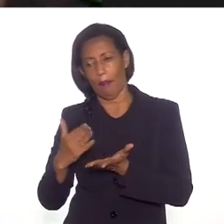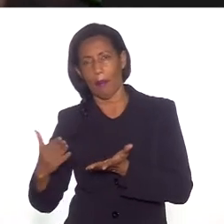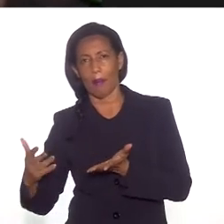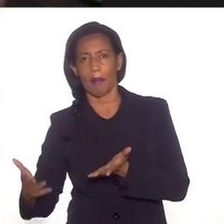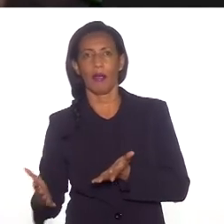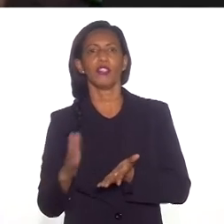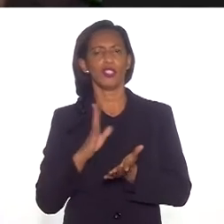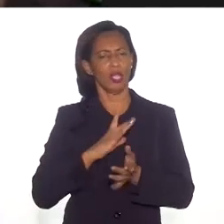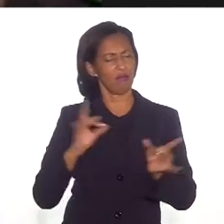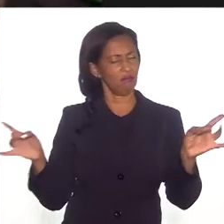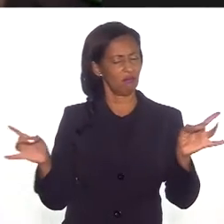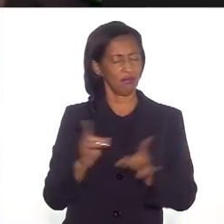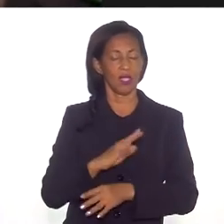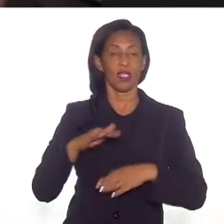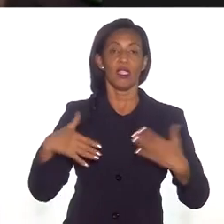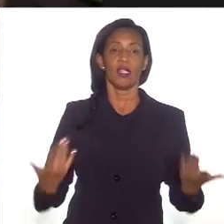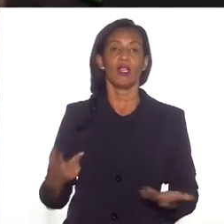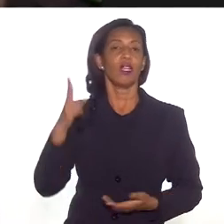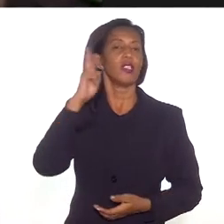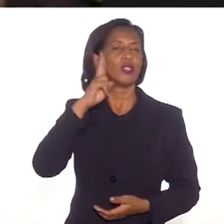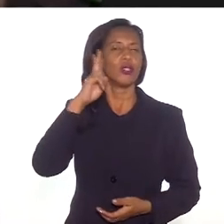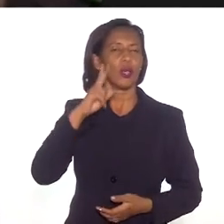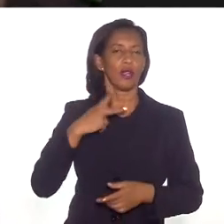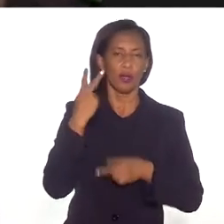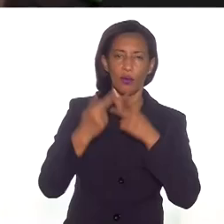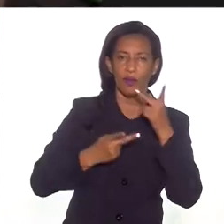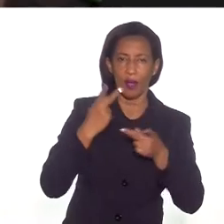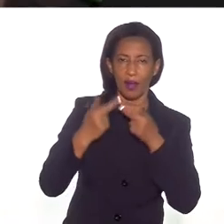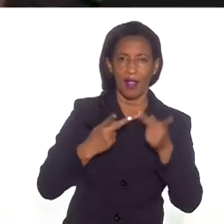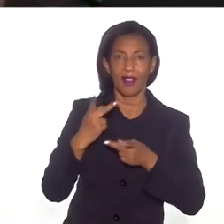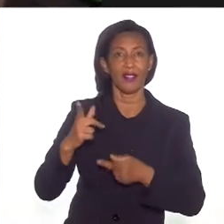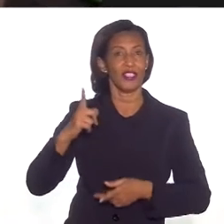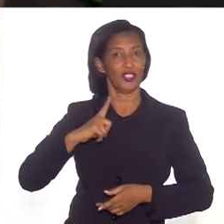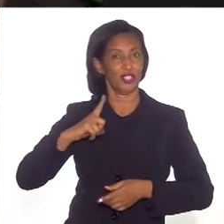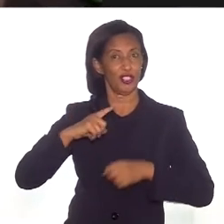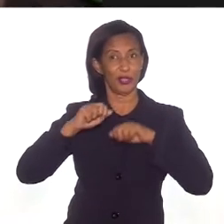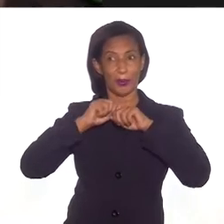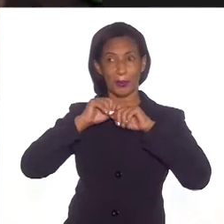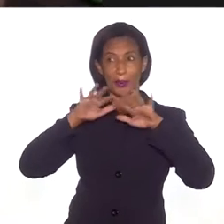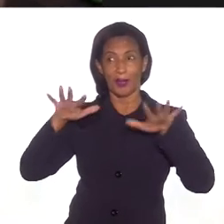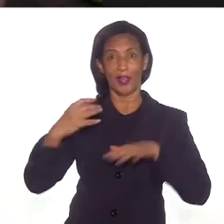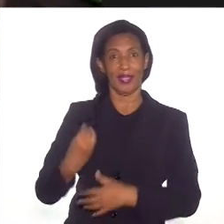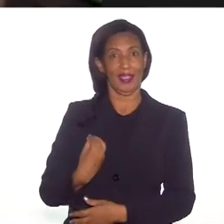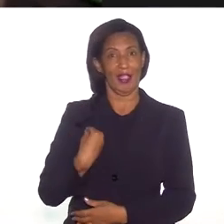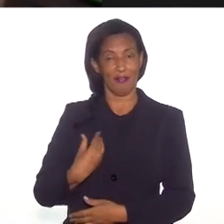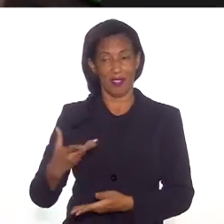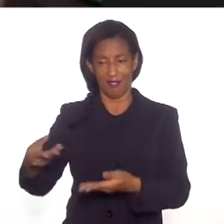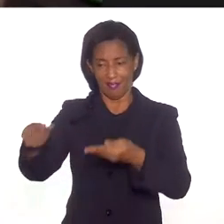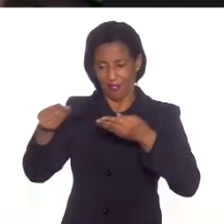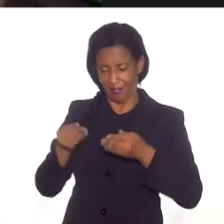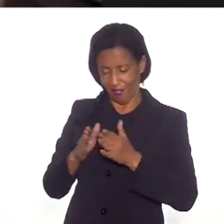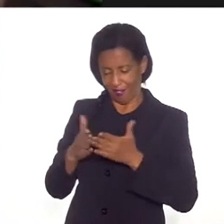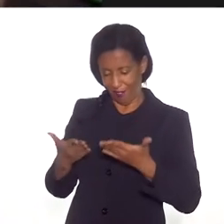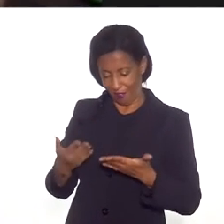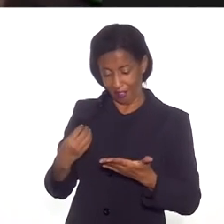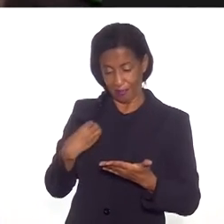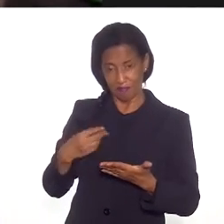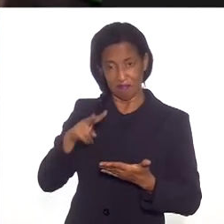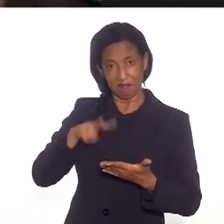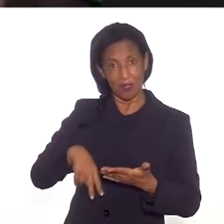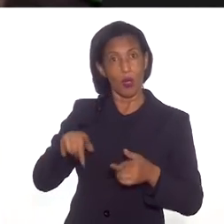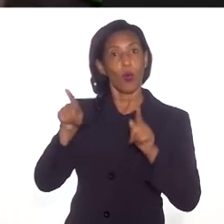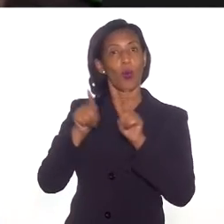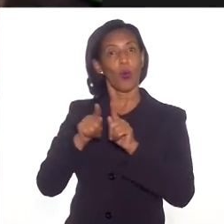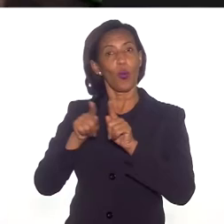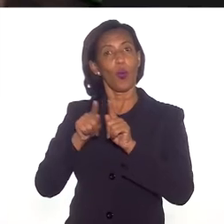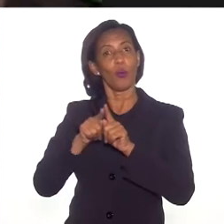que as histórias que eu contava tinham uma repercussão tanto na vida dos leitores quanto uma repercussão